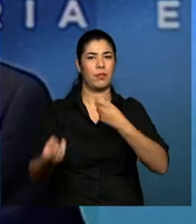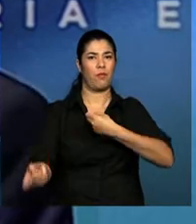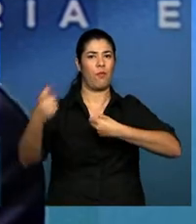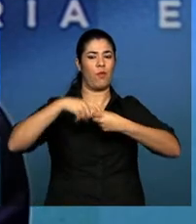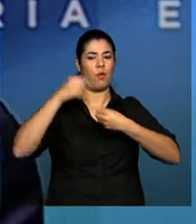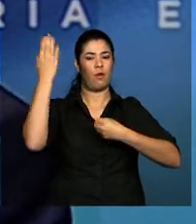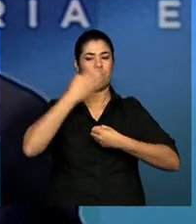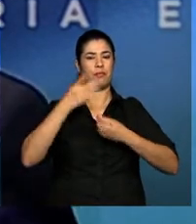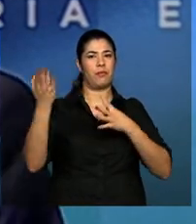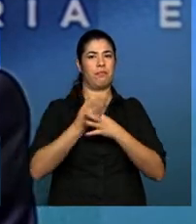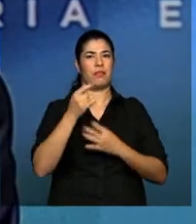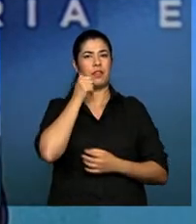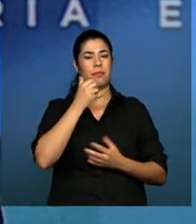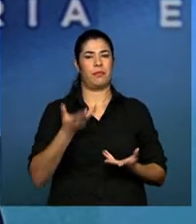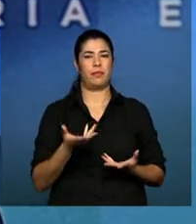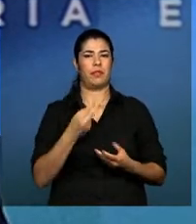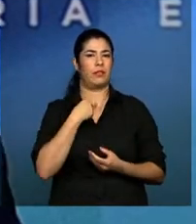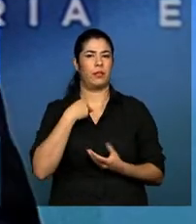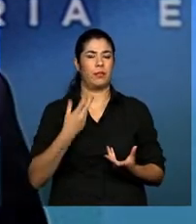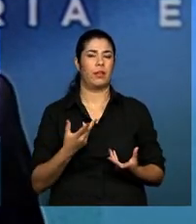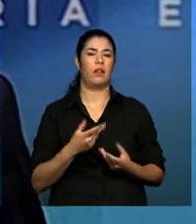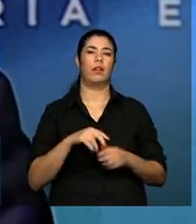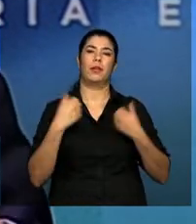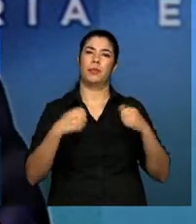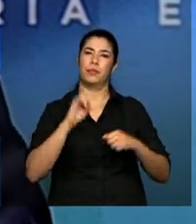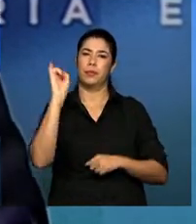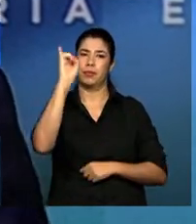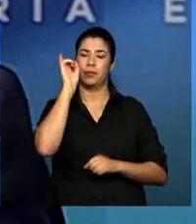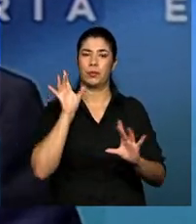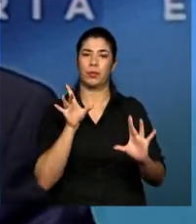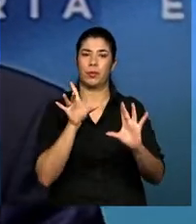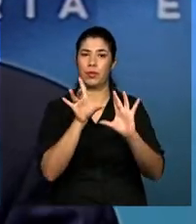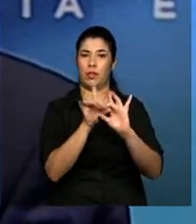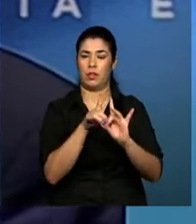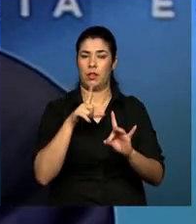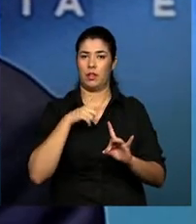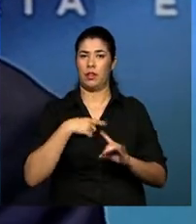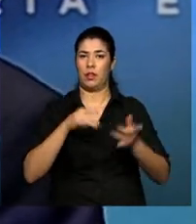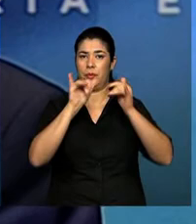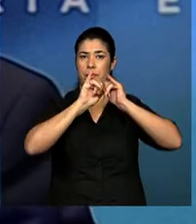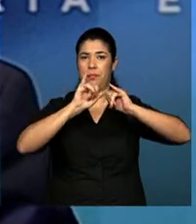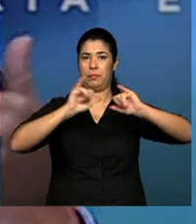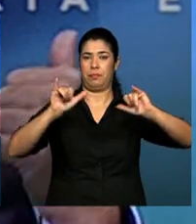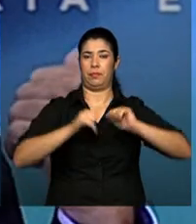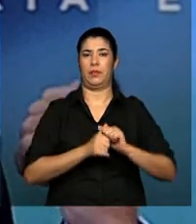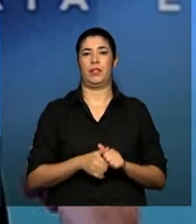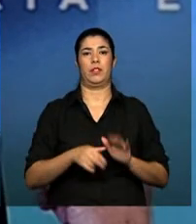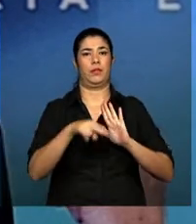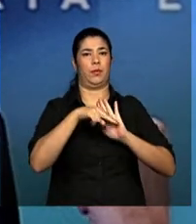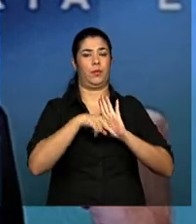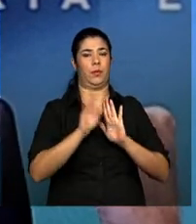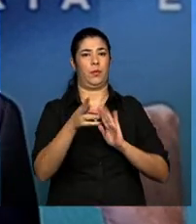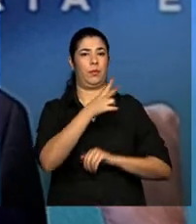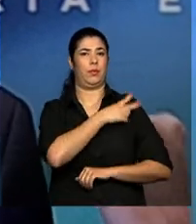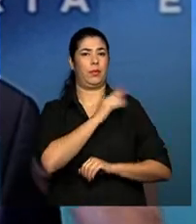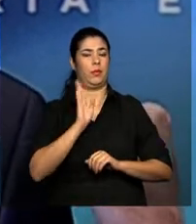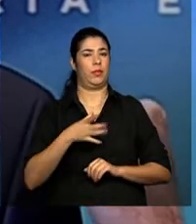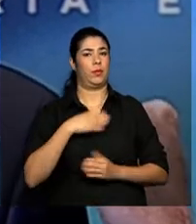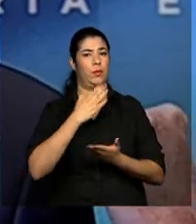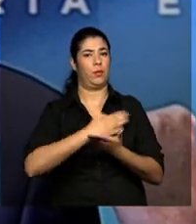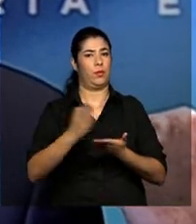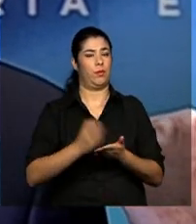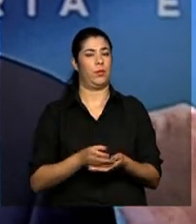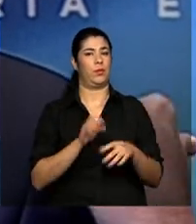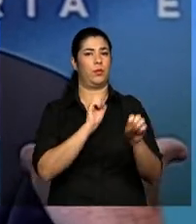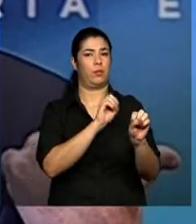que cria essa possibilidade, esta integração. Existe agora a publicação das normas técnicas. Nós já iniciamos a capacitação no ano